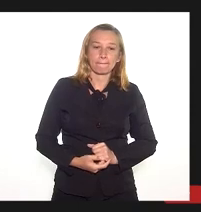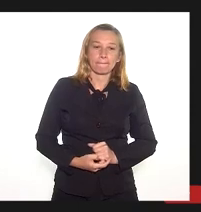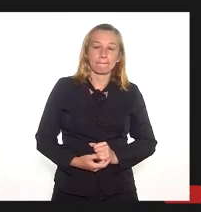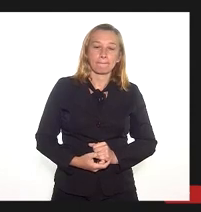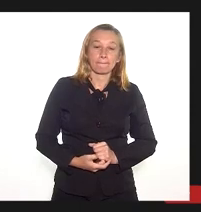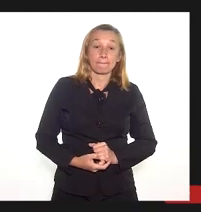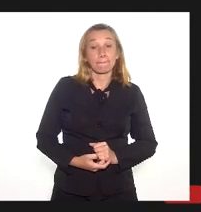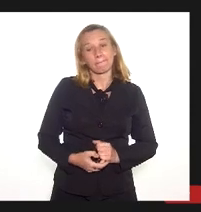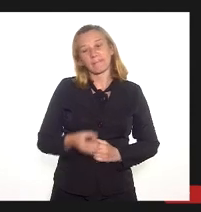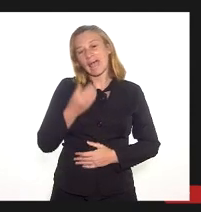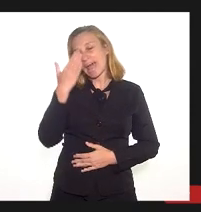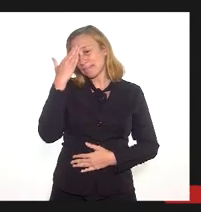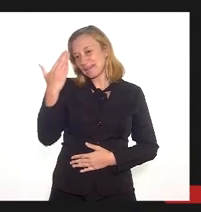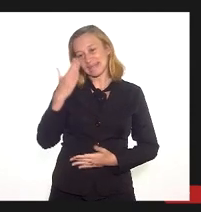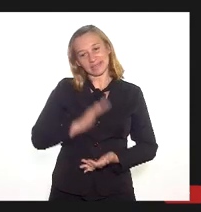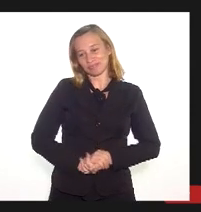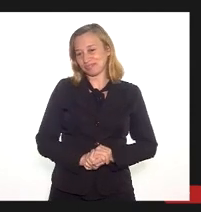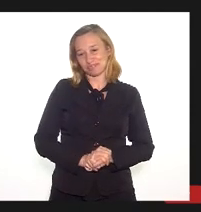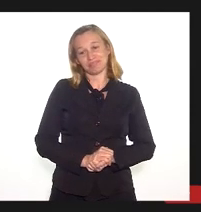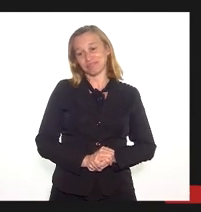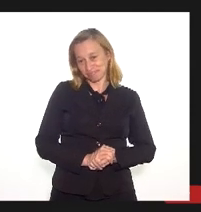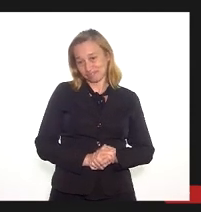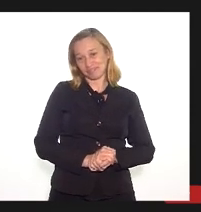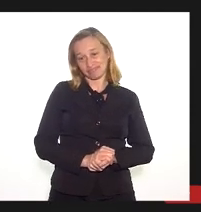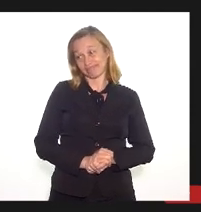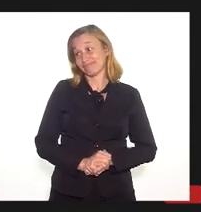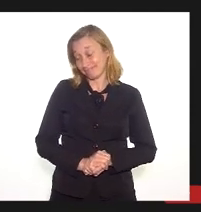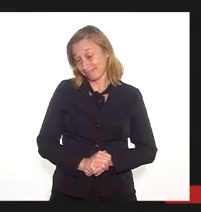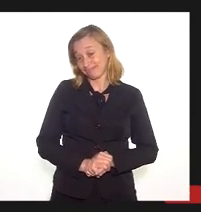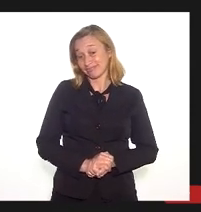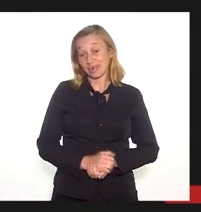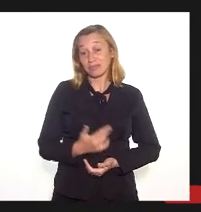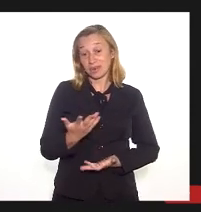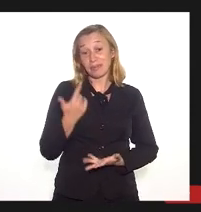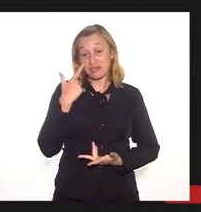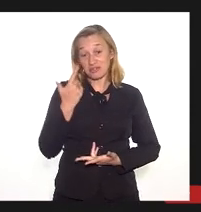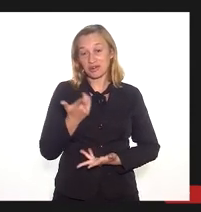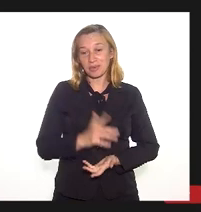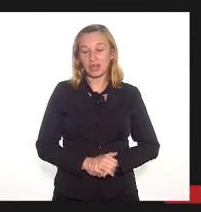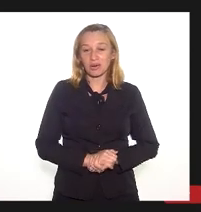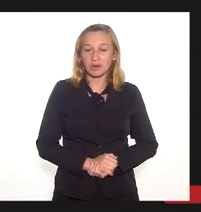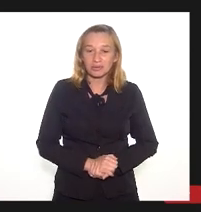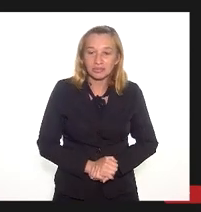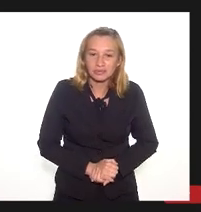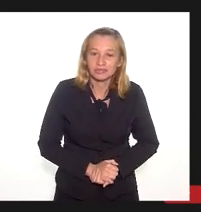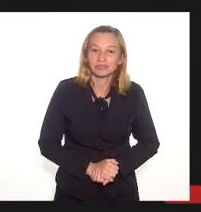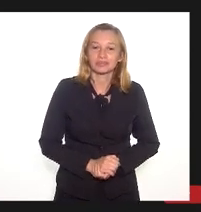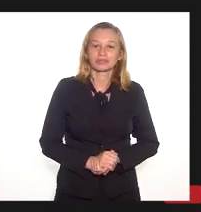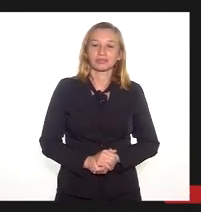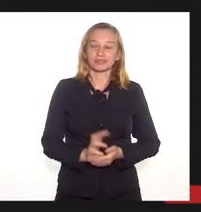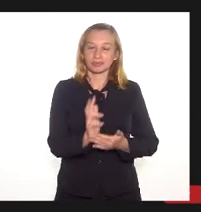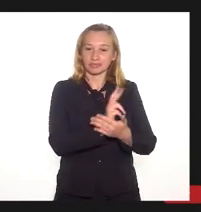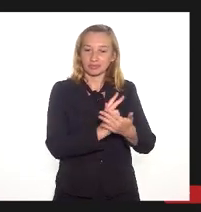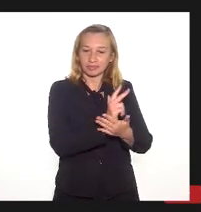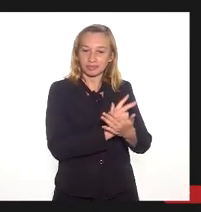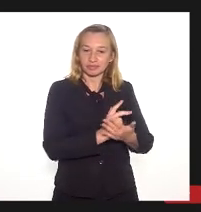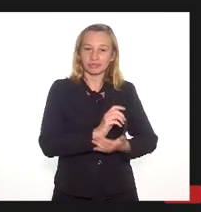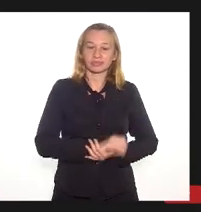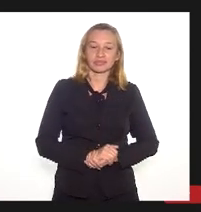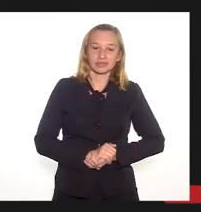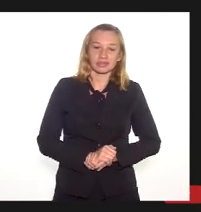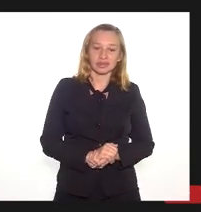Ah, muito obrigado. Então, está aqui a nossa logo do Foras, algumas imagens. Pode passar,